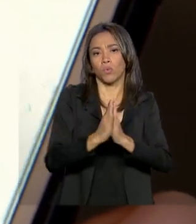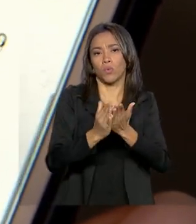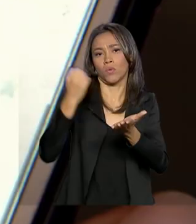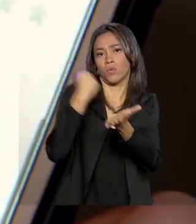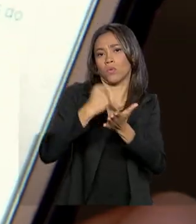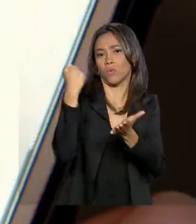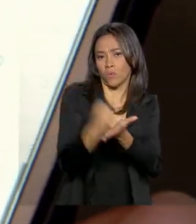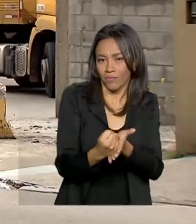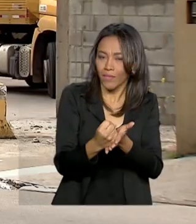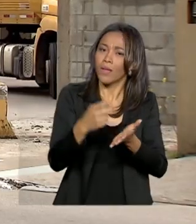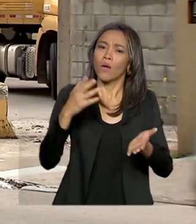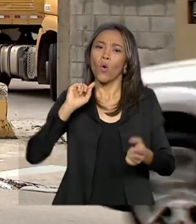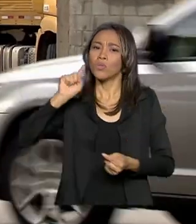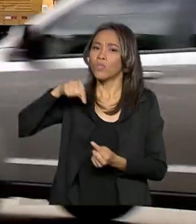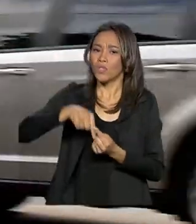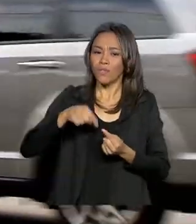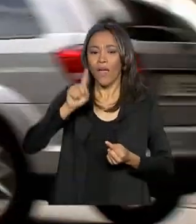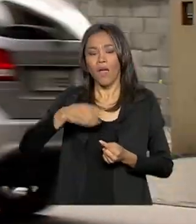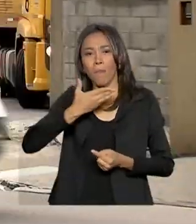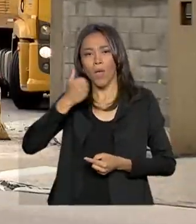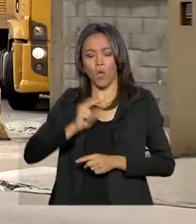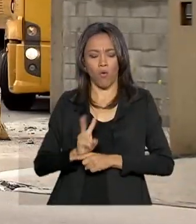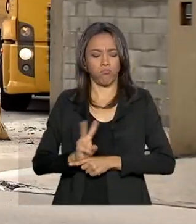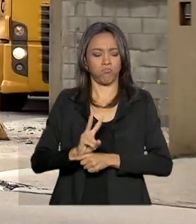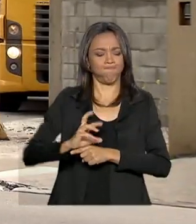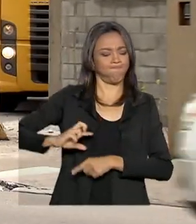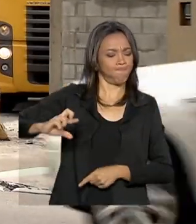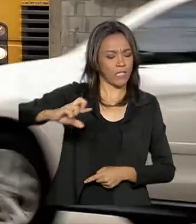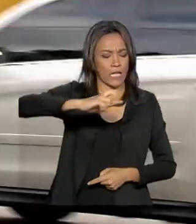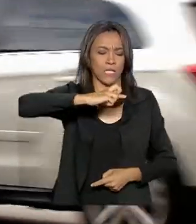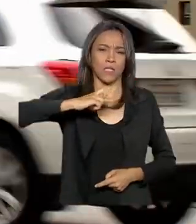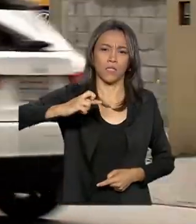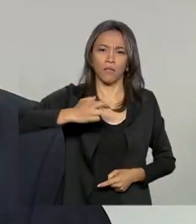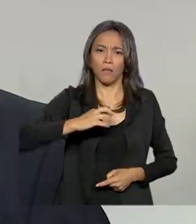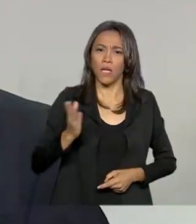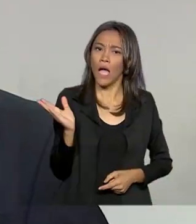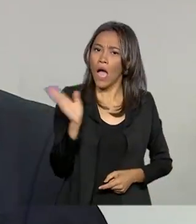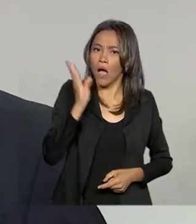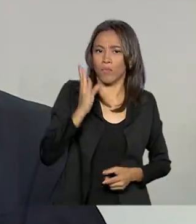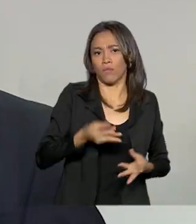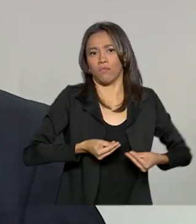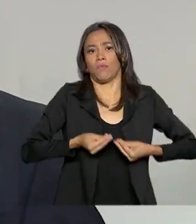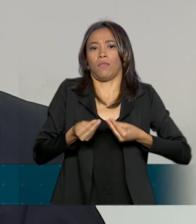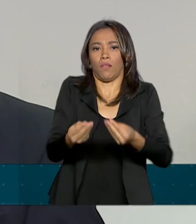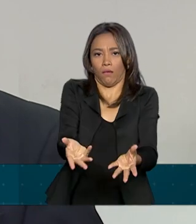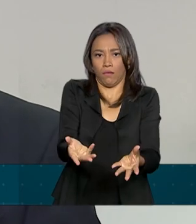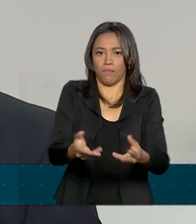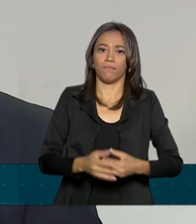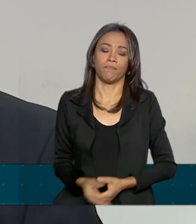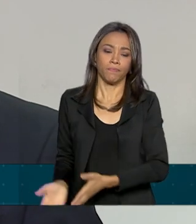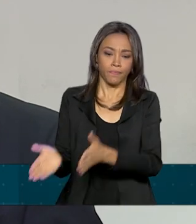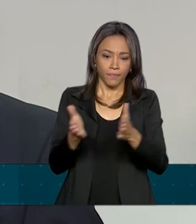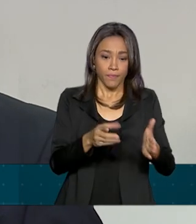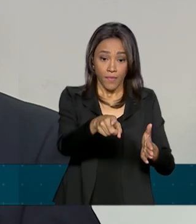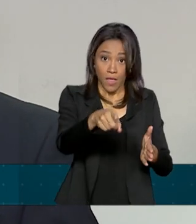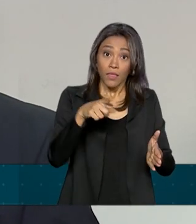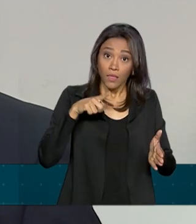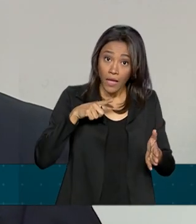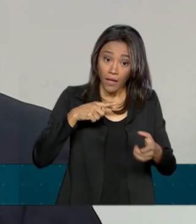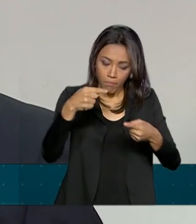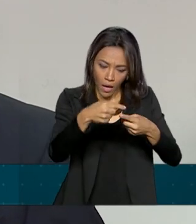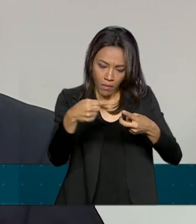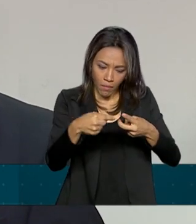Receita quer melhorar a fiscalização e dar mais agilidade na hora da entrega. Uma vez com esse dado, eu vou